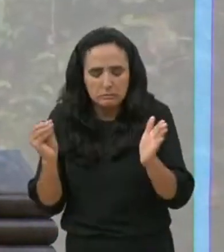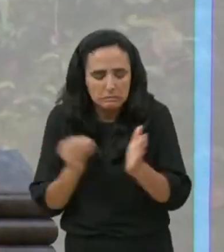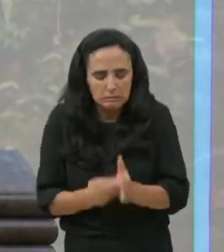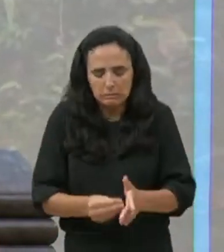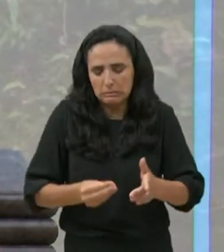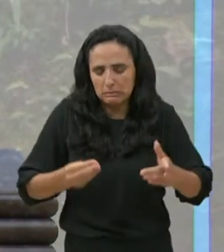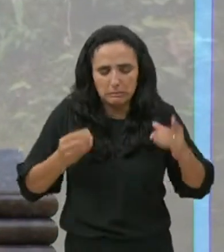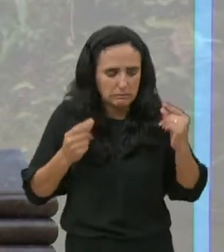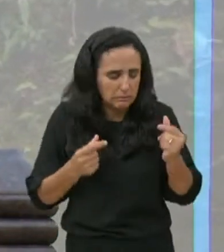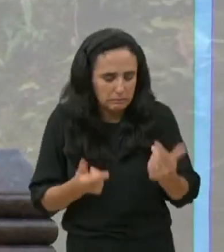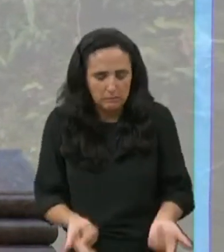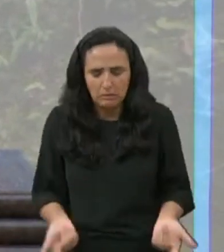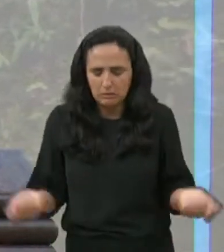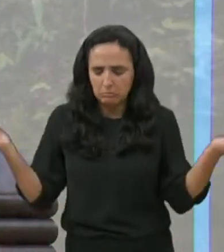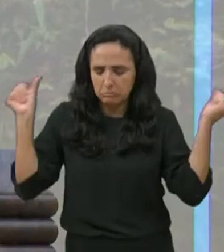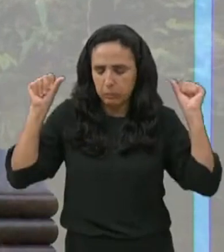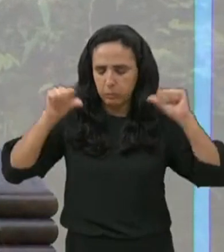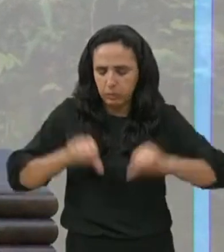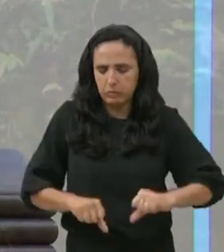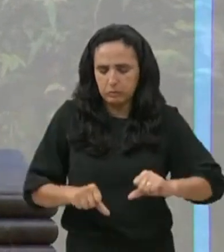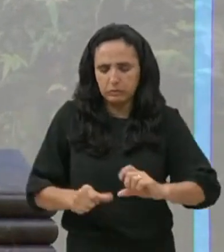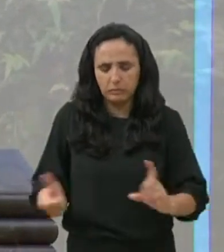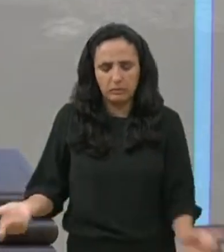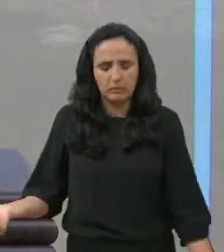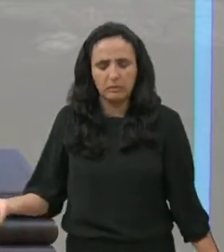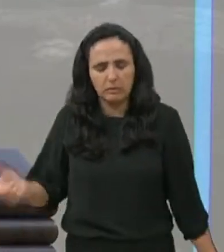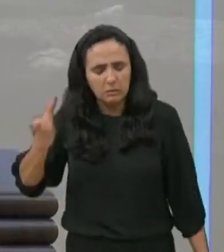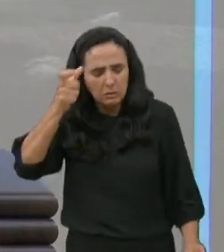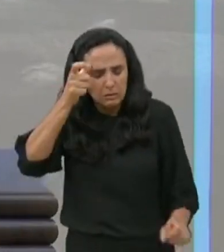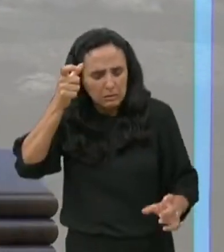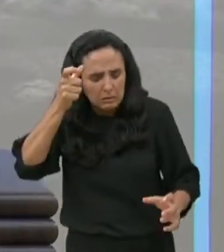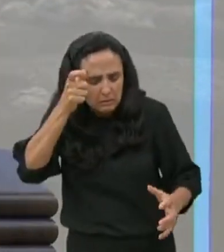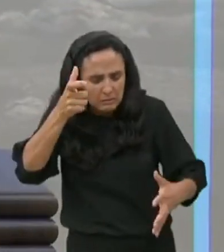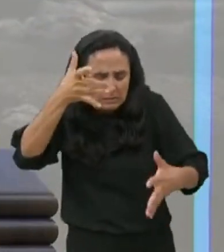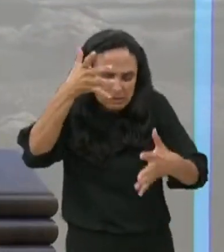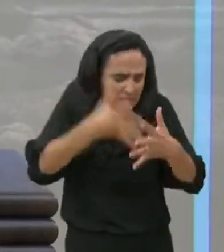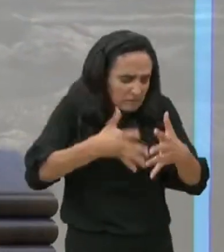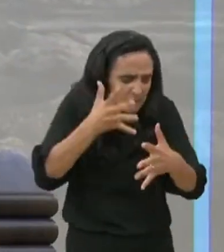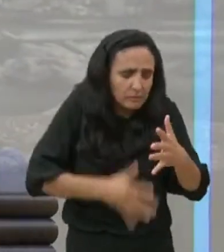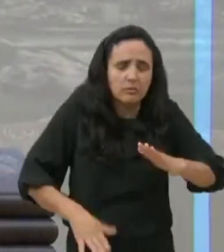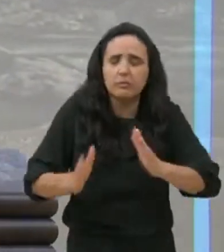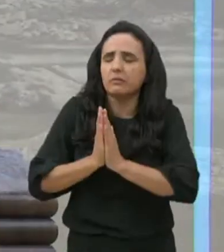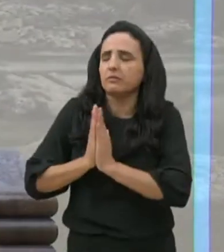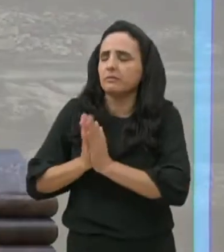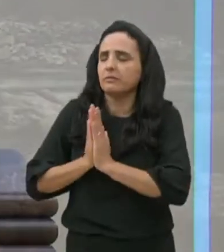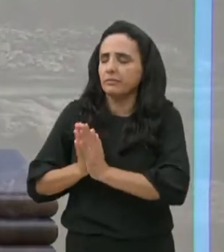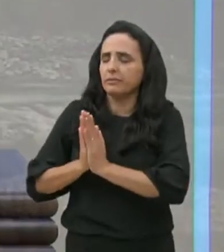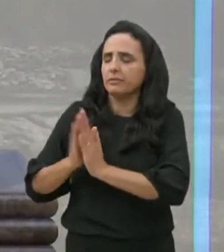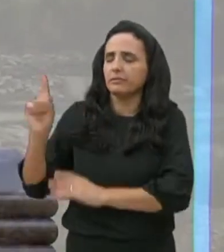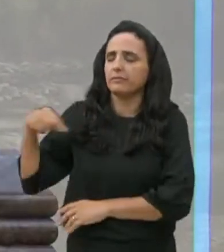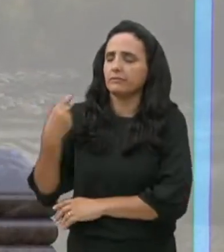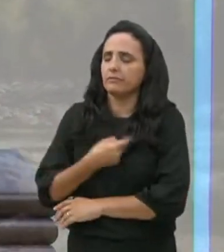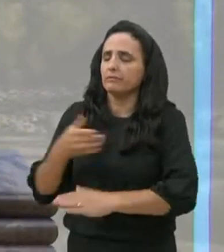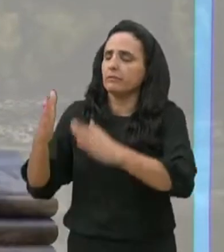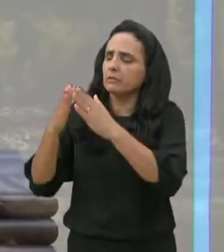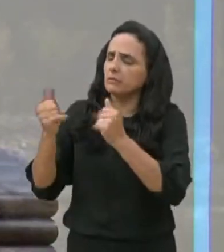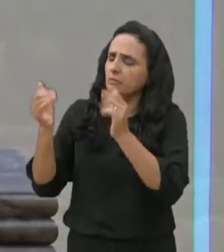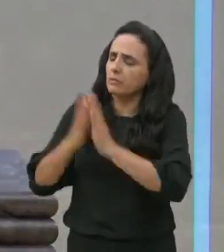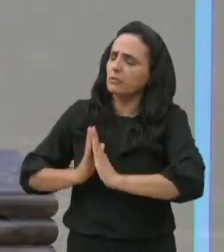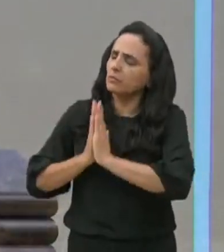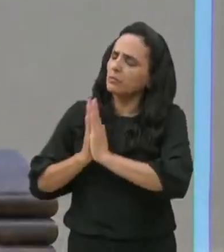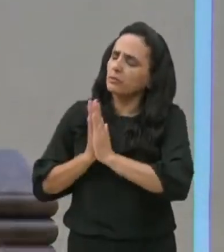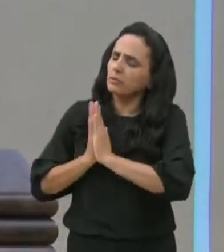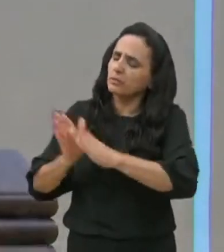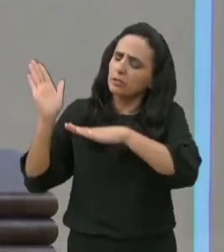ó Deus, que o devorador está levando tudo, Pai, é no nome de Jesus que eu te peço, age de